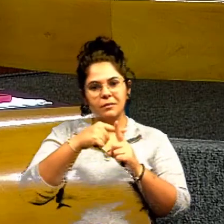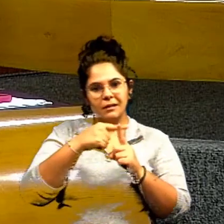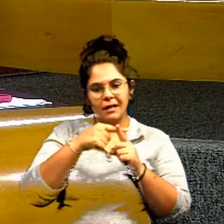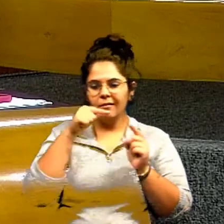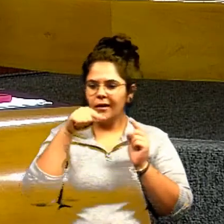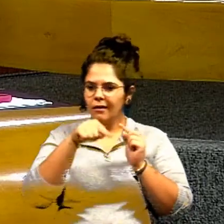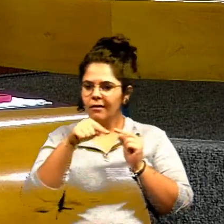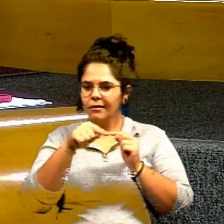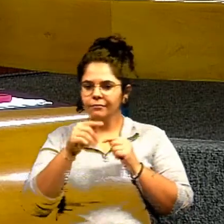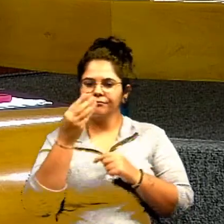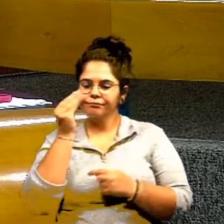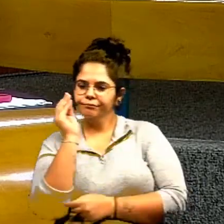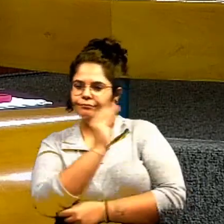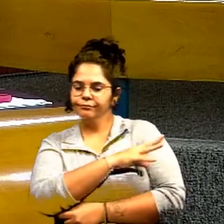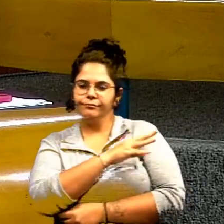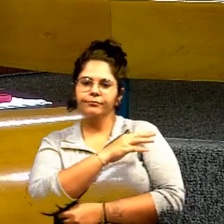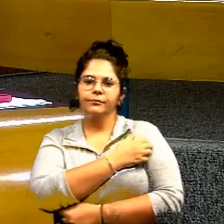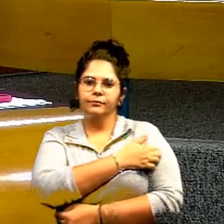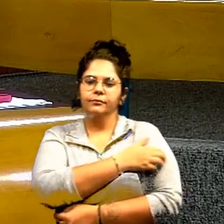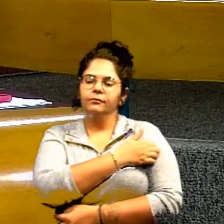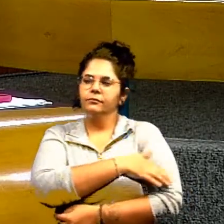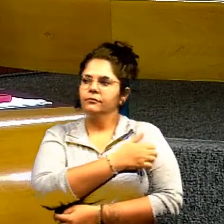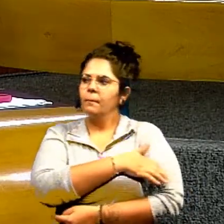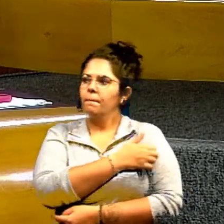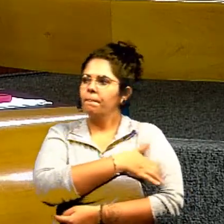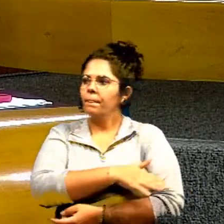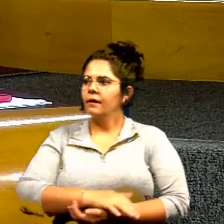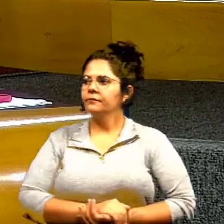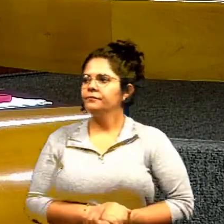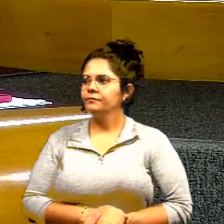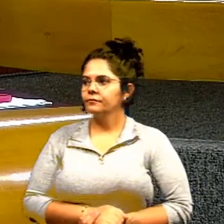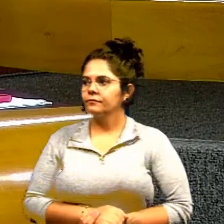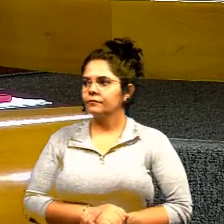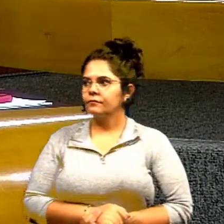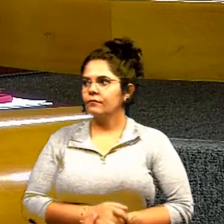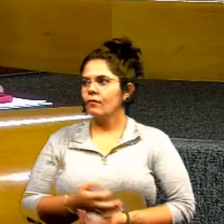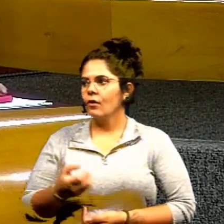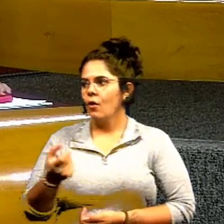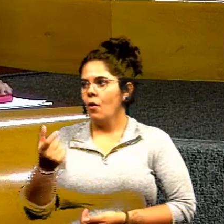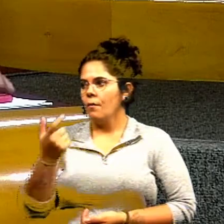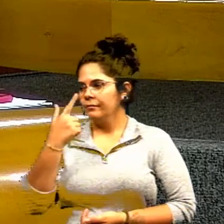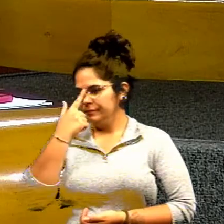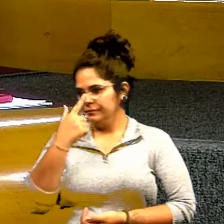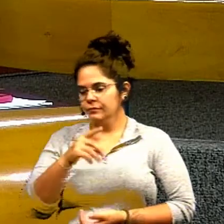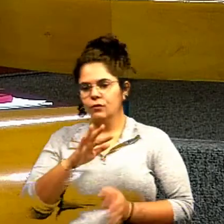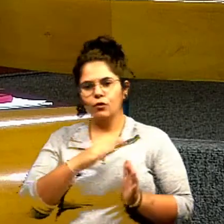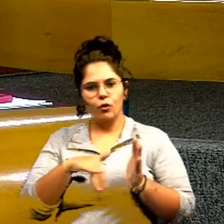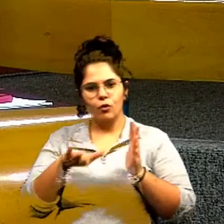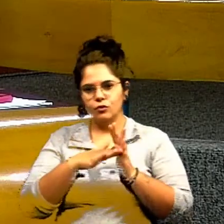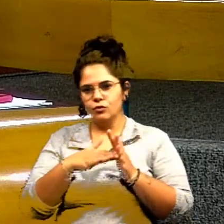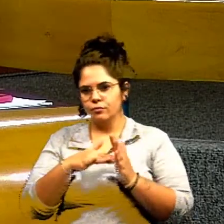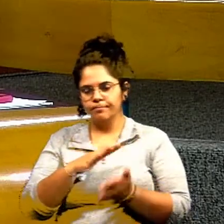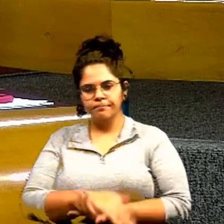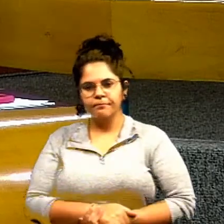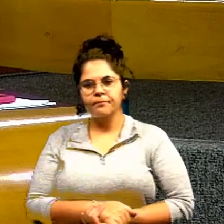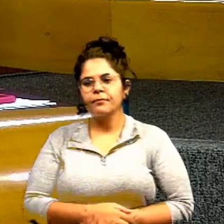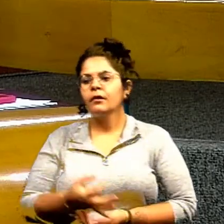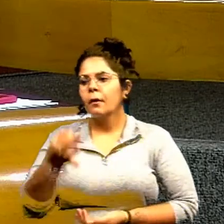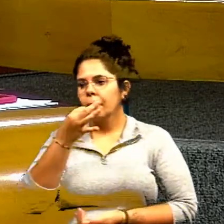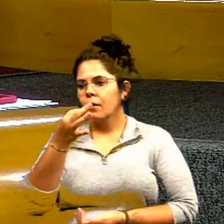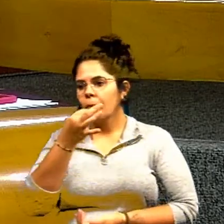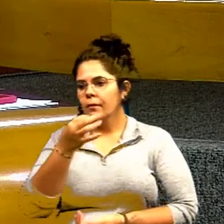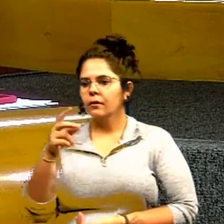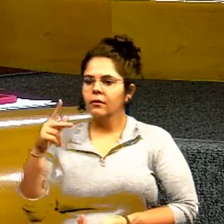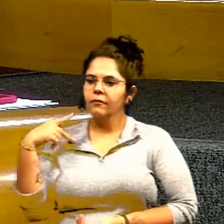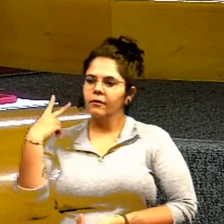vilipendiado uma parte ao vereador e os outros todos cemitério parque e todos os outros uma parte ao